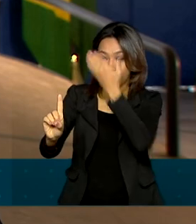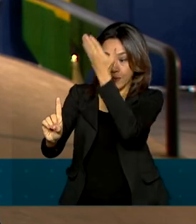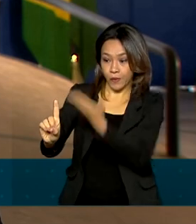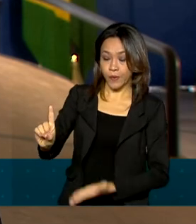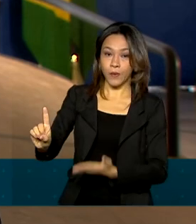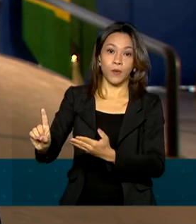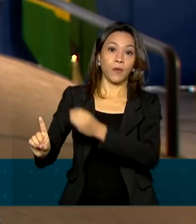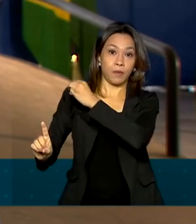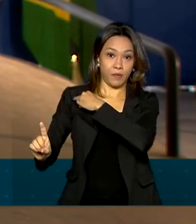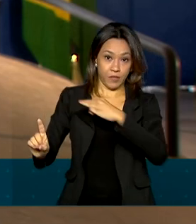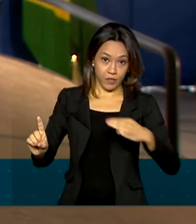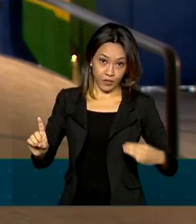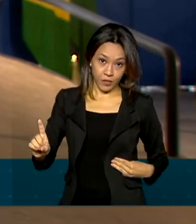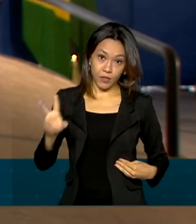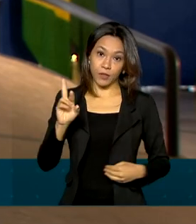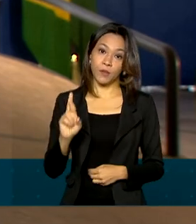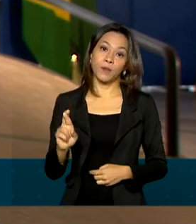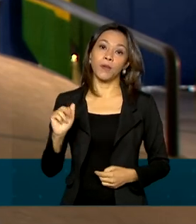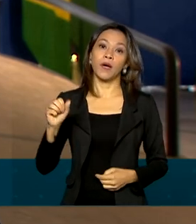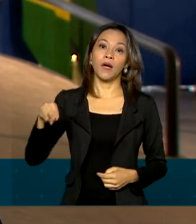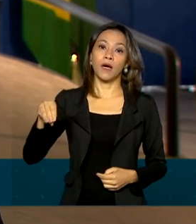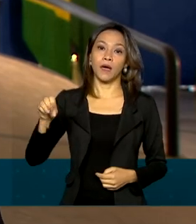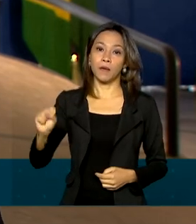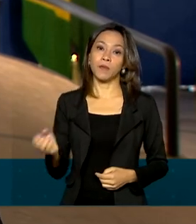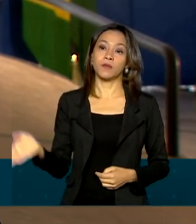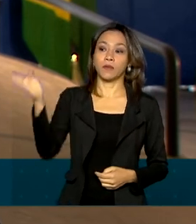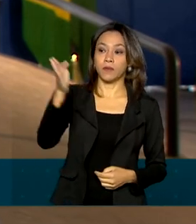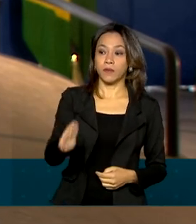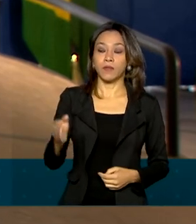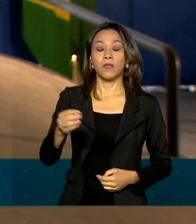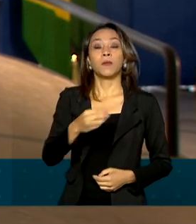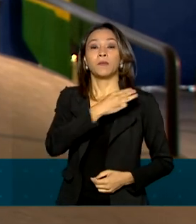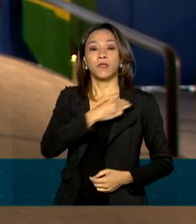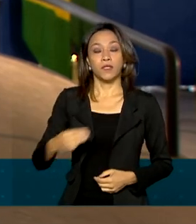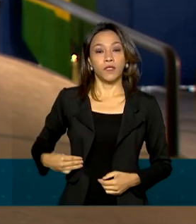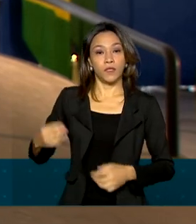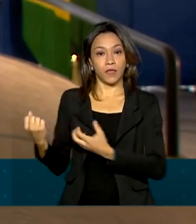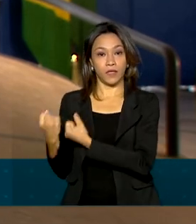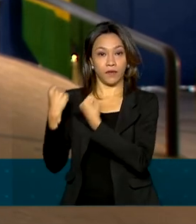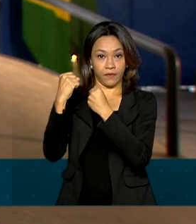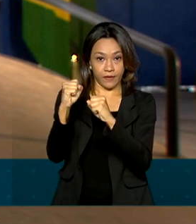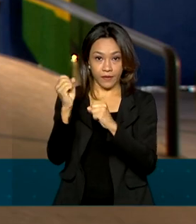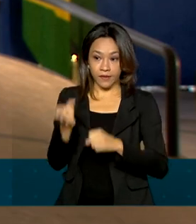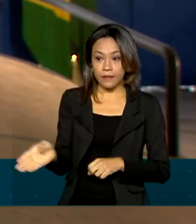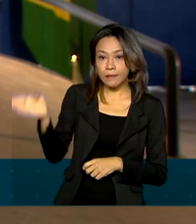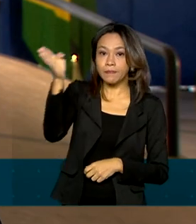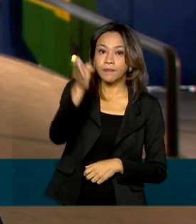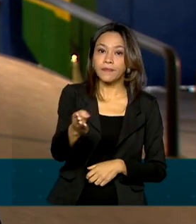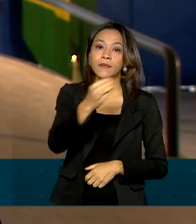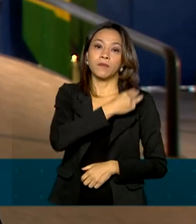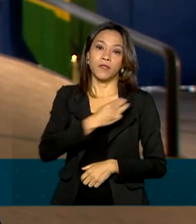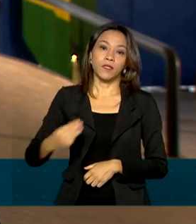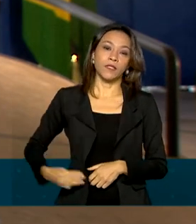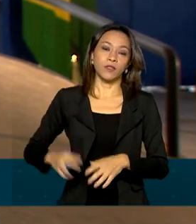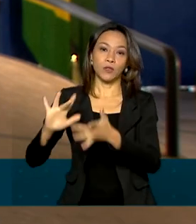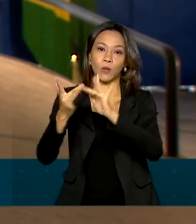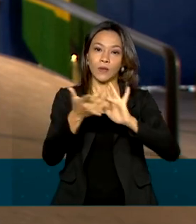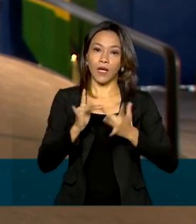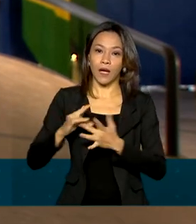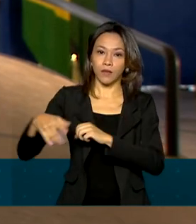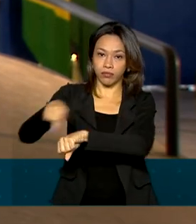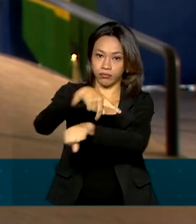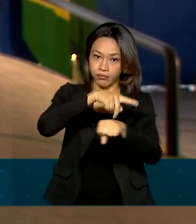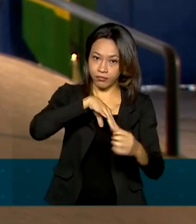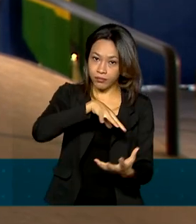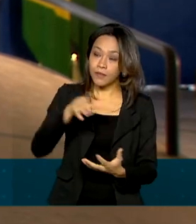Civil, Luiz Eduardo Ramos, e ao ministro da Defesa, Walter Braga Neto. E também ao ministro das Relações Exteriores, Carlos